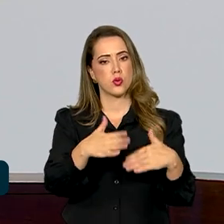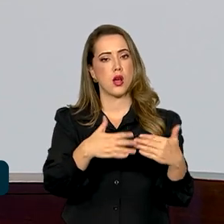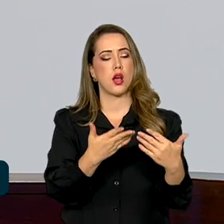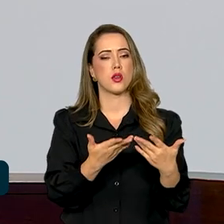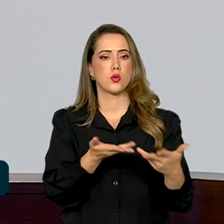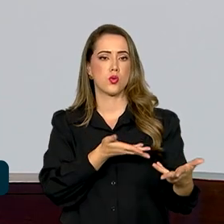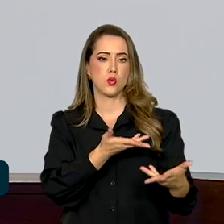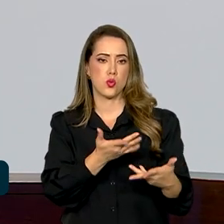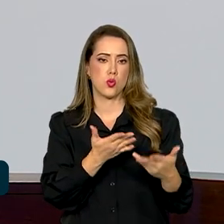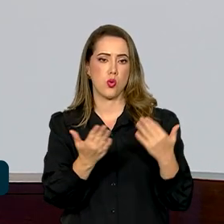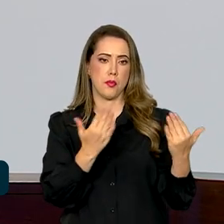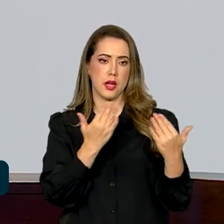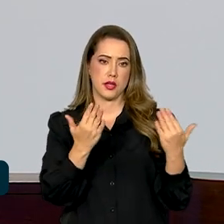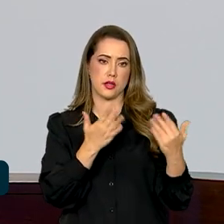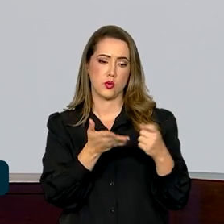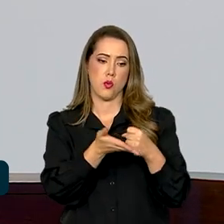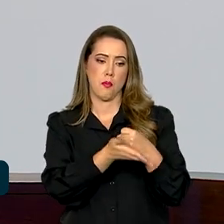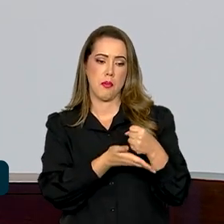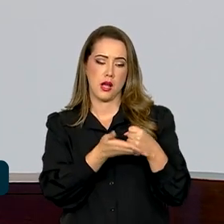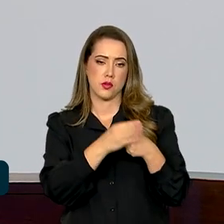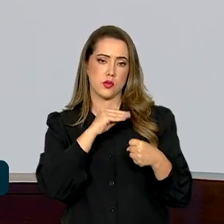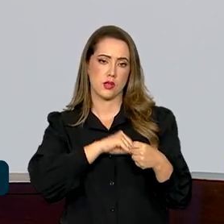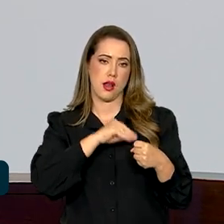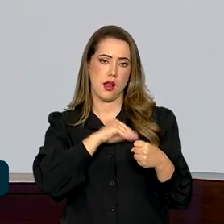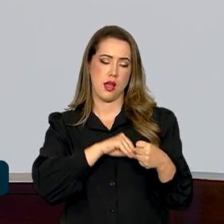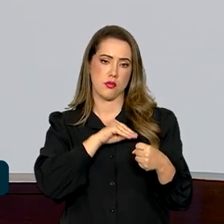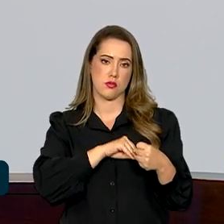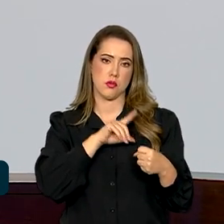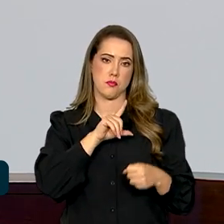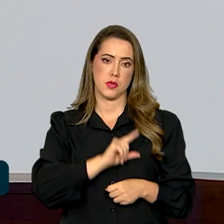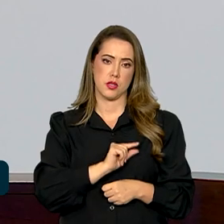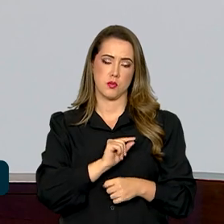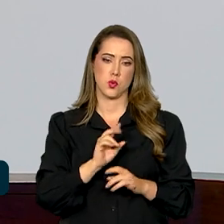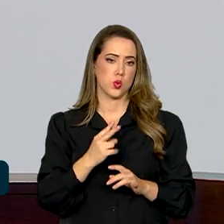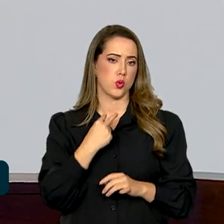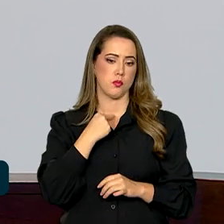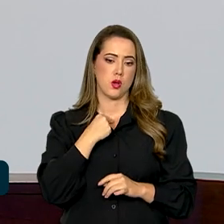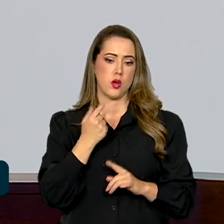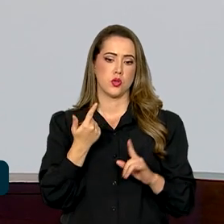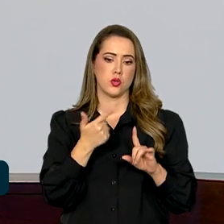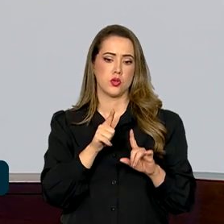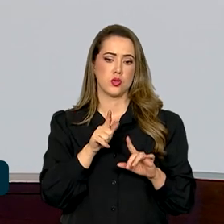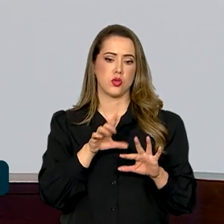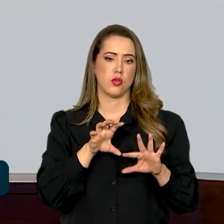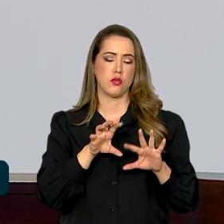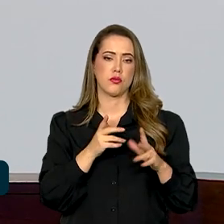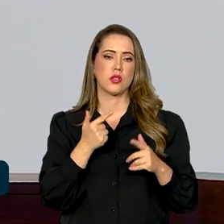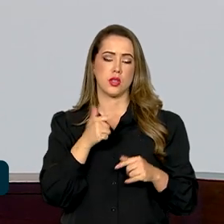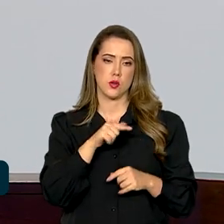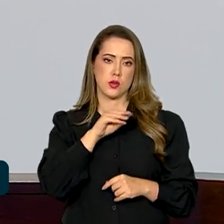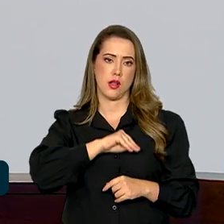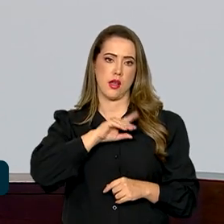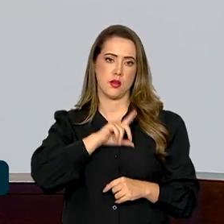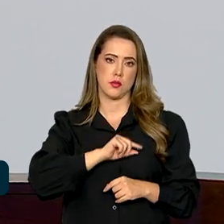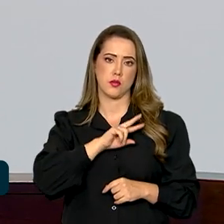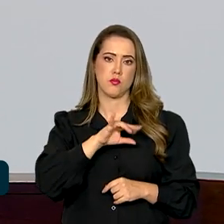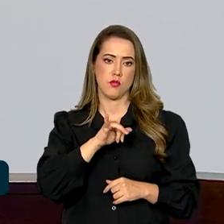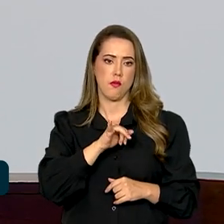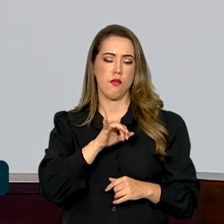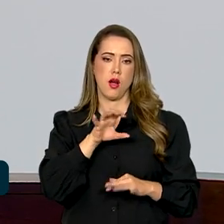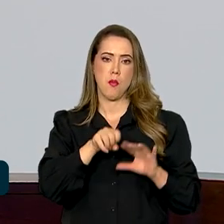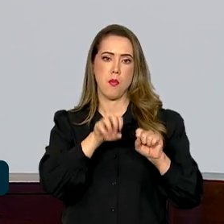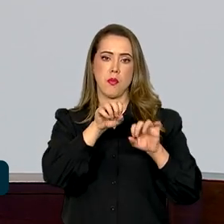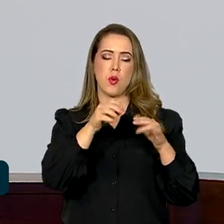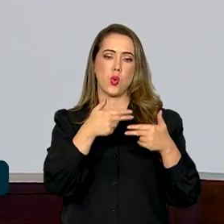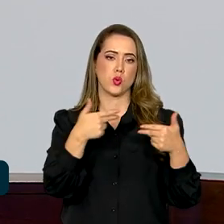correlação com o salário mínimo. E não permitir que o salário mínimo vá de novo engolindo os pisos salariais. Então, uma categoria